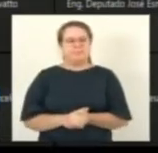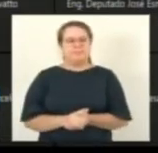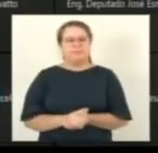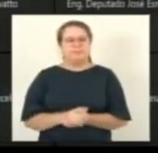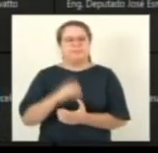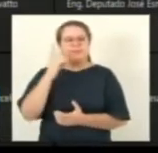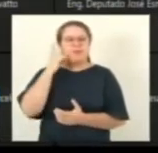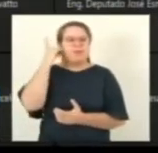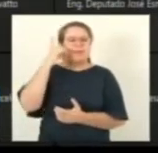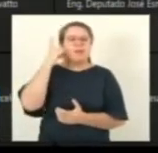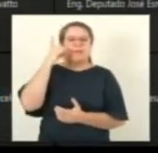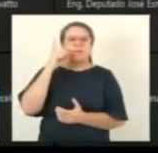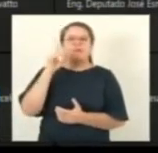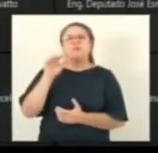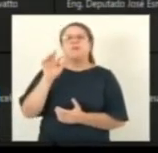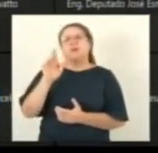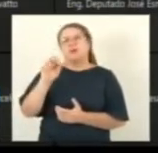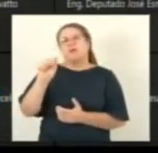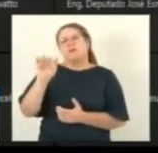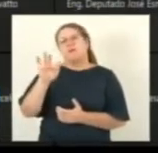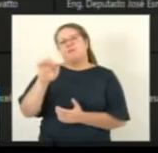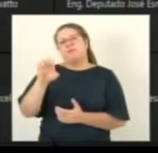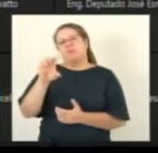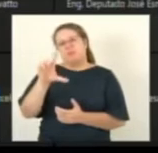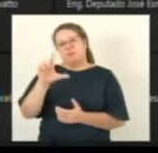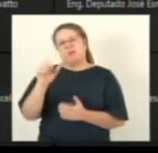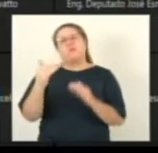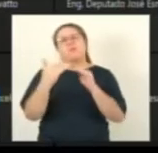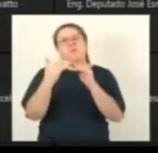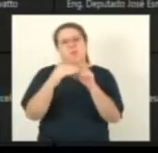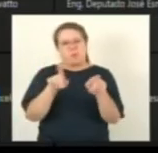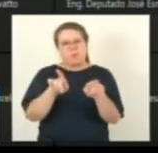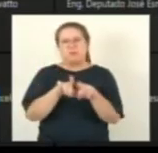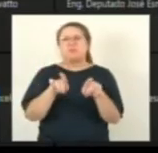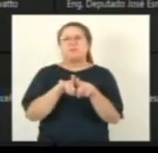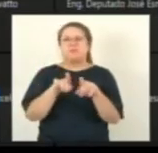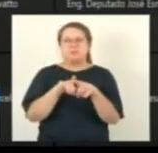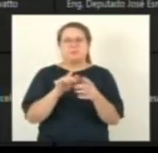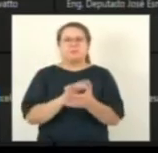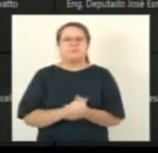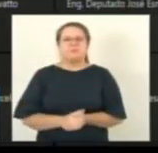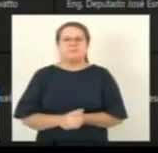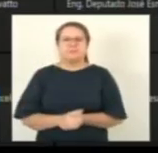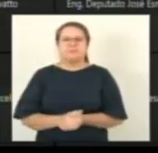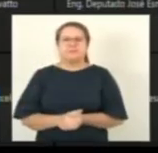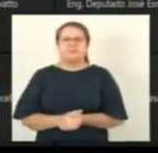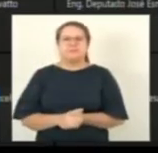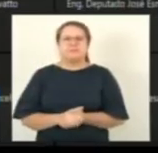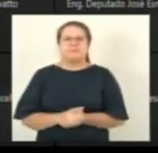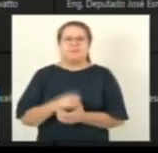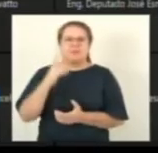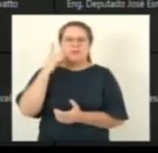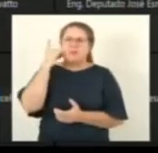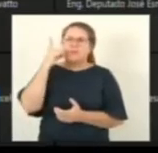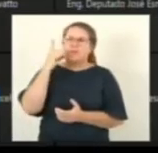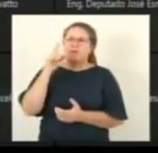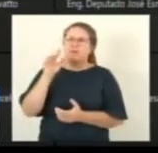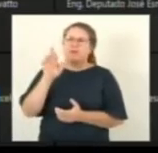deputado Doutor Rafael já adiantou o voto não sei se pode isso no regimento mas deputado Doutor Rafael